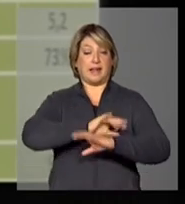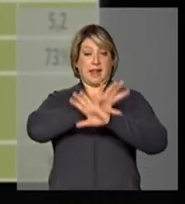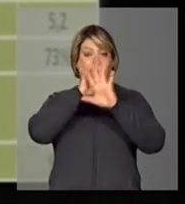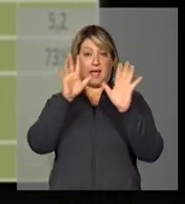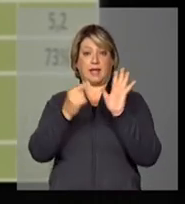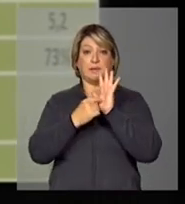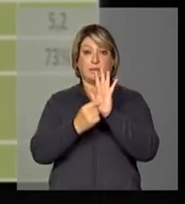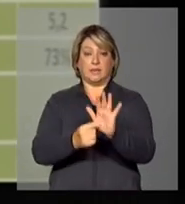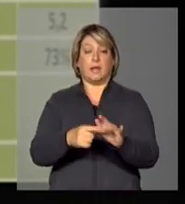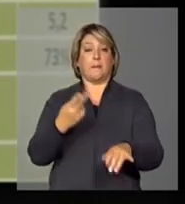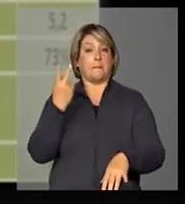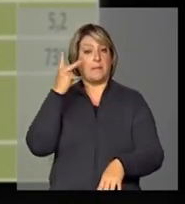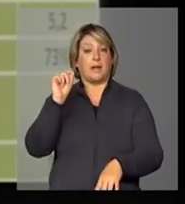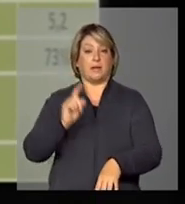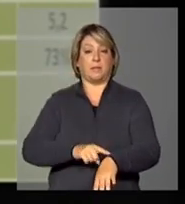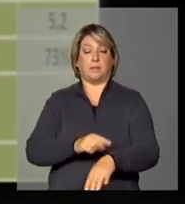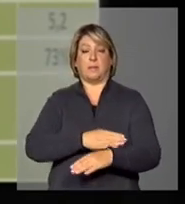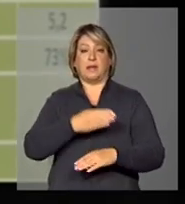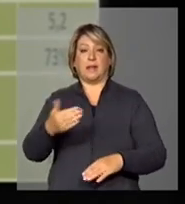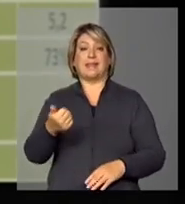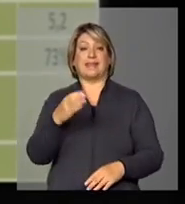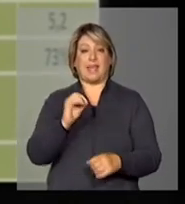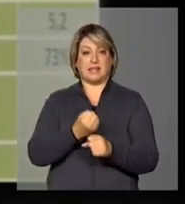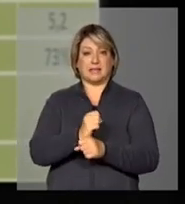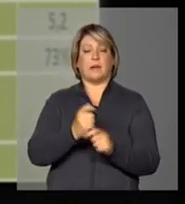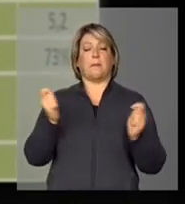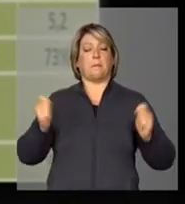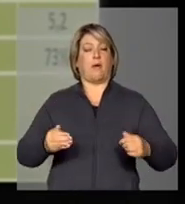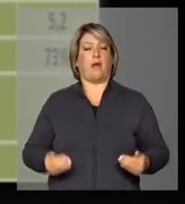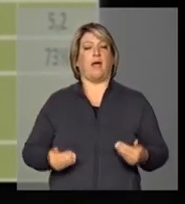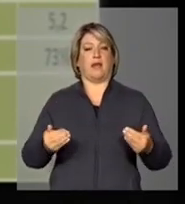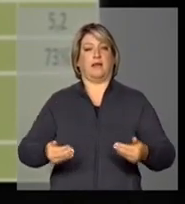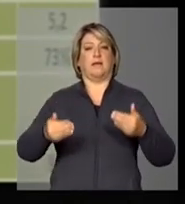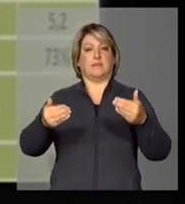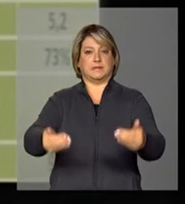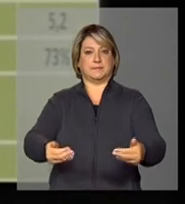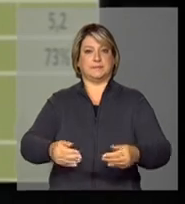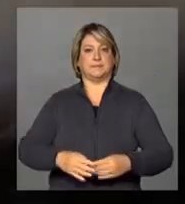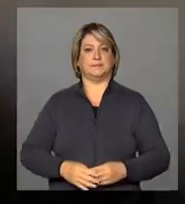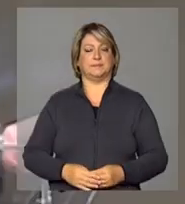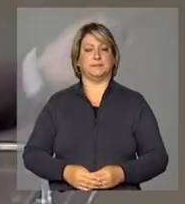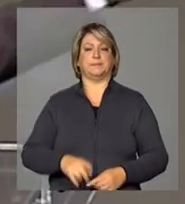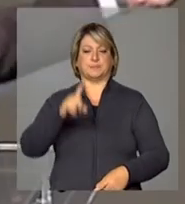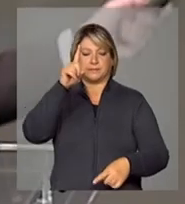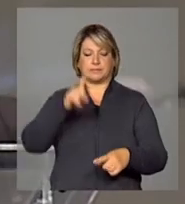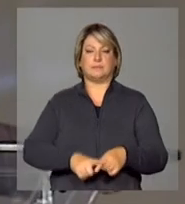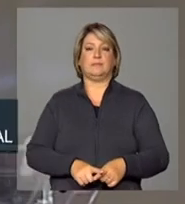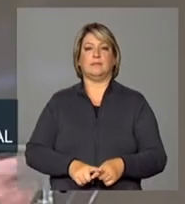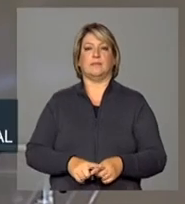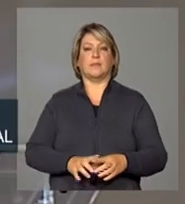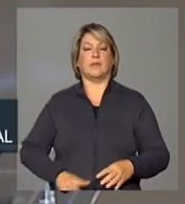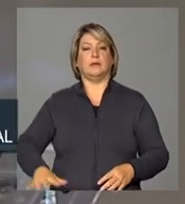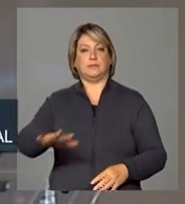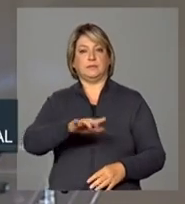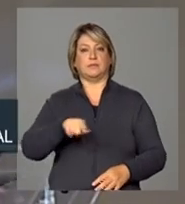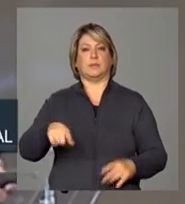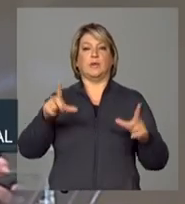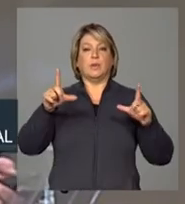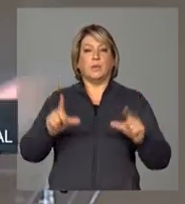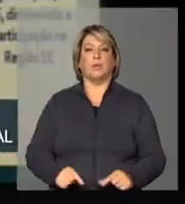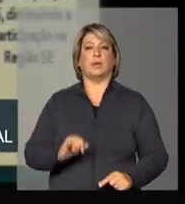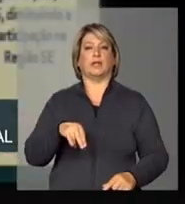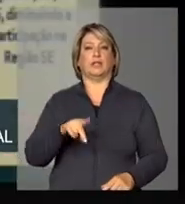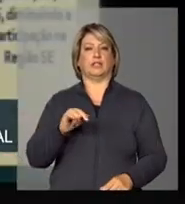mecanismos para que, em um período de 10 anos, nós possamos avançar concretamente em torno da redução desses